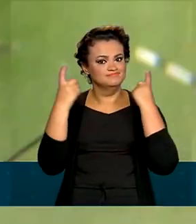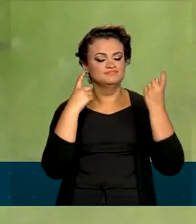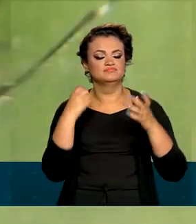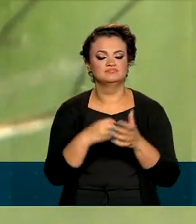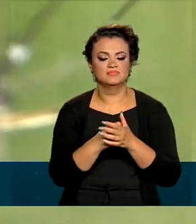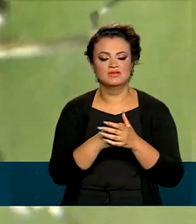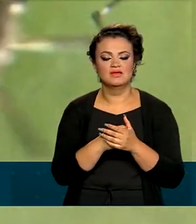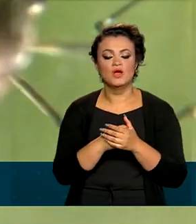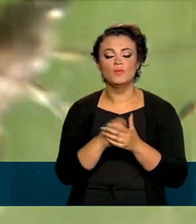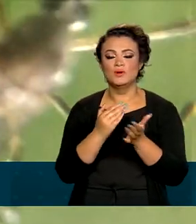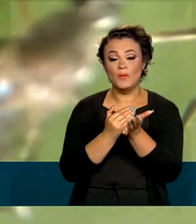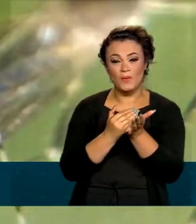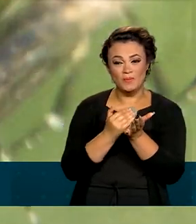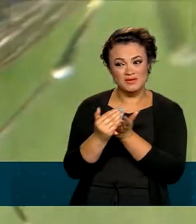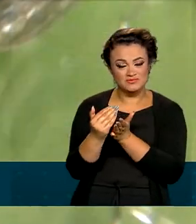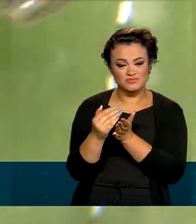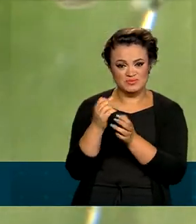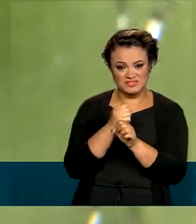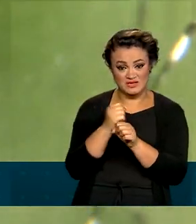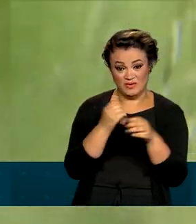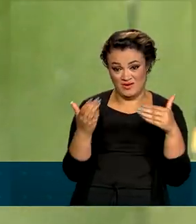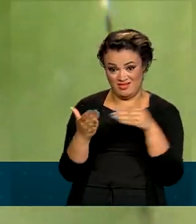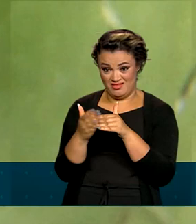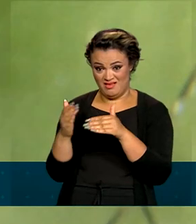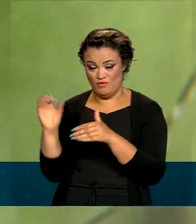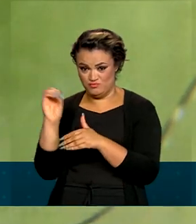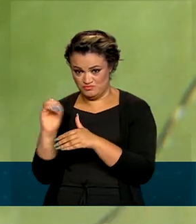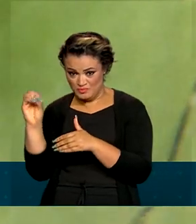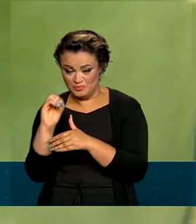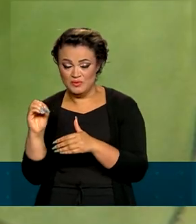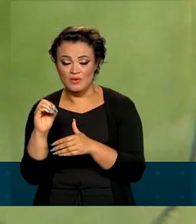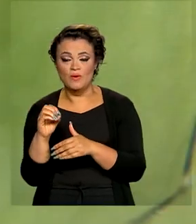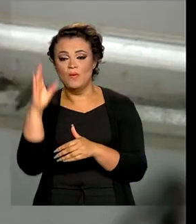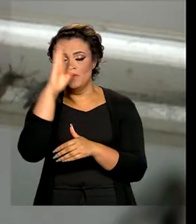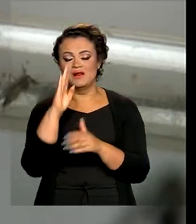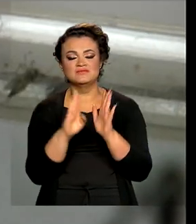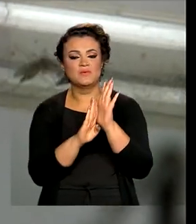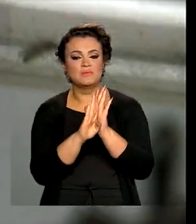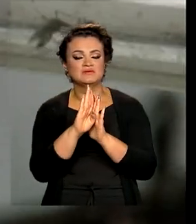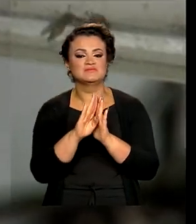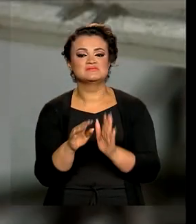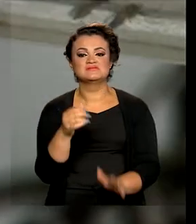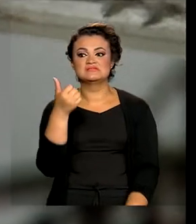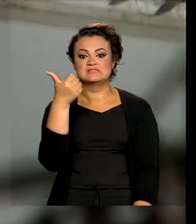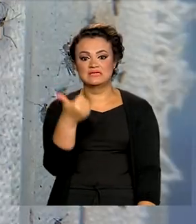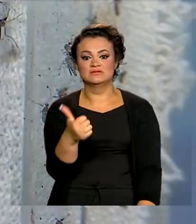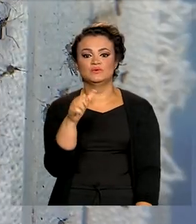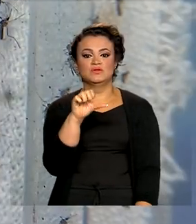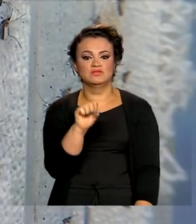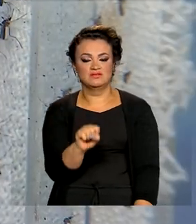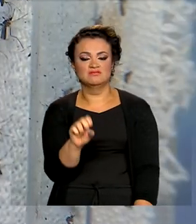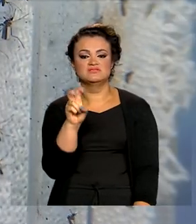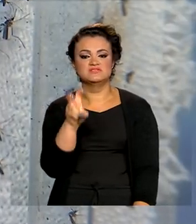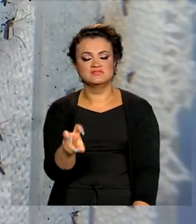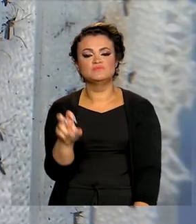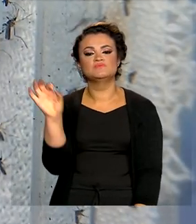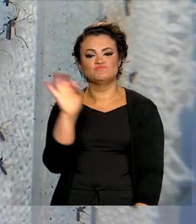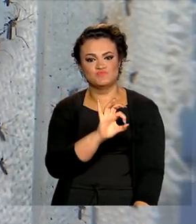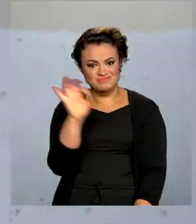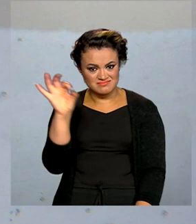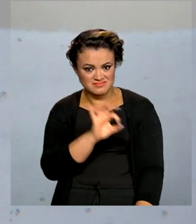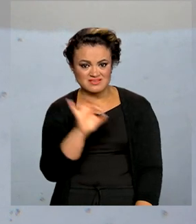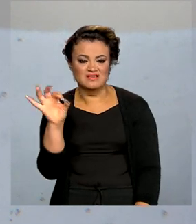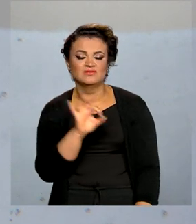Do início do ano até a metade de outubro, o Brasil registrou aumento de quase 185%